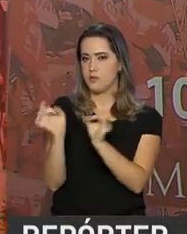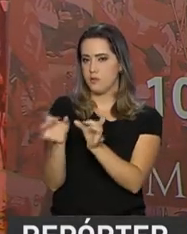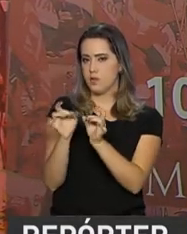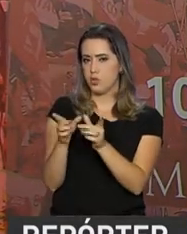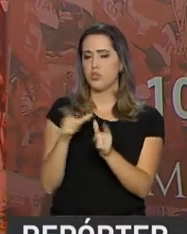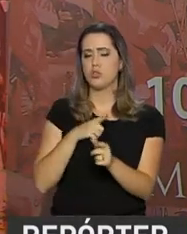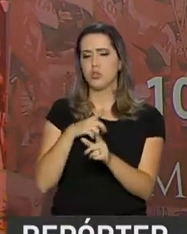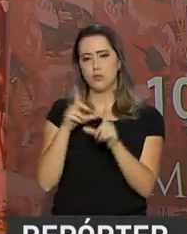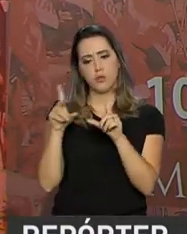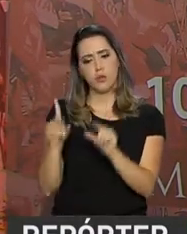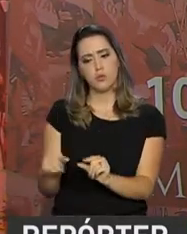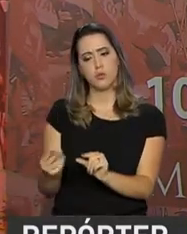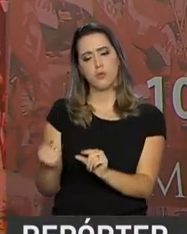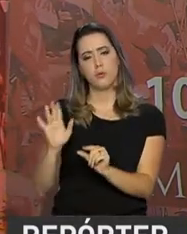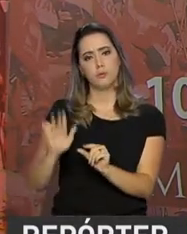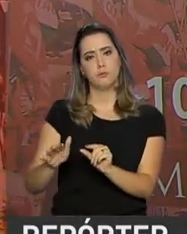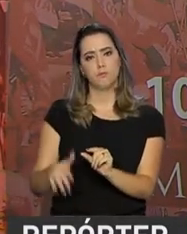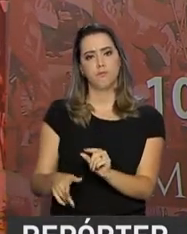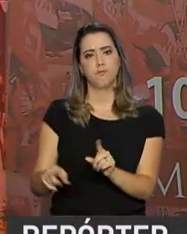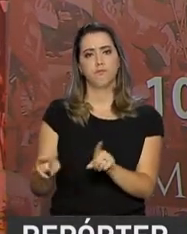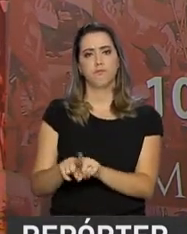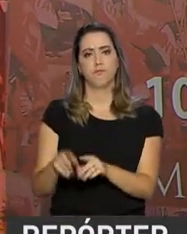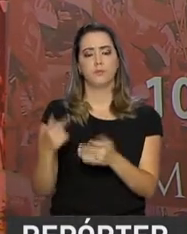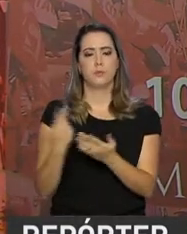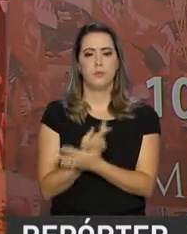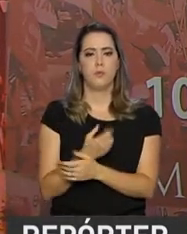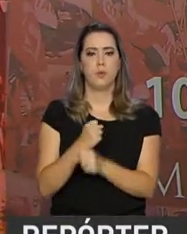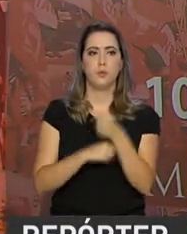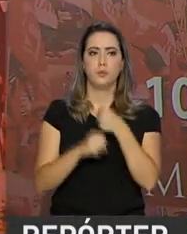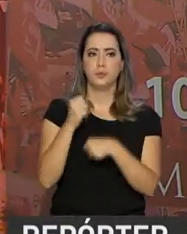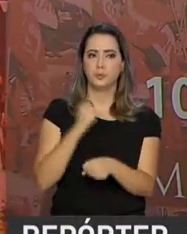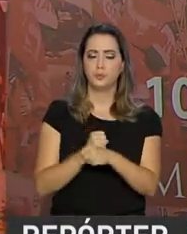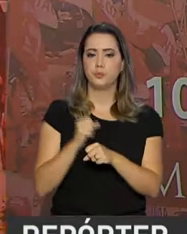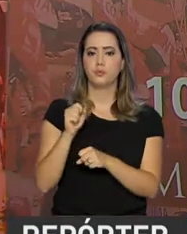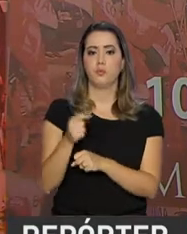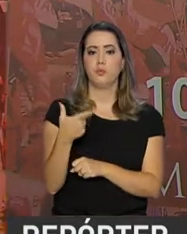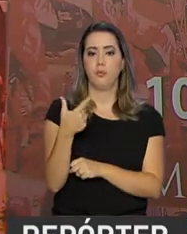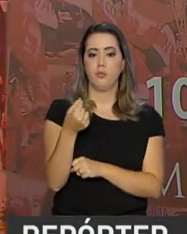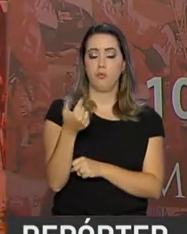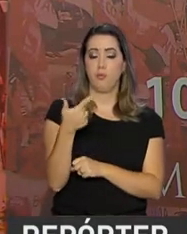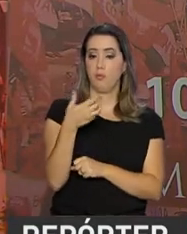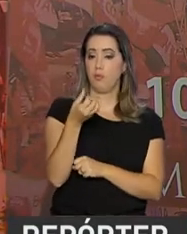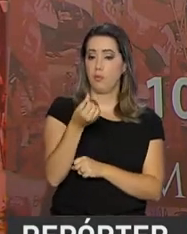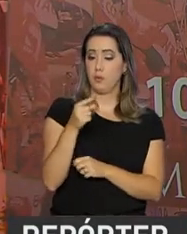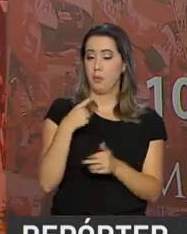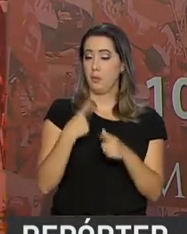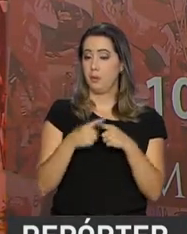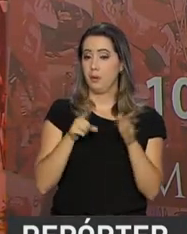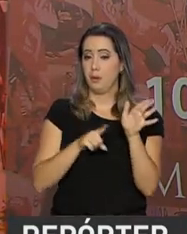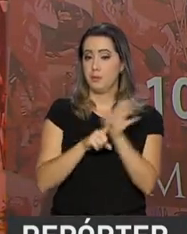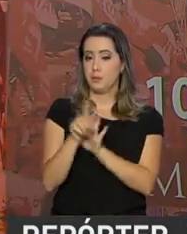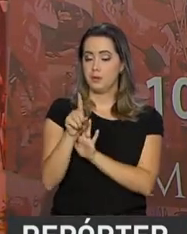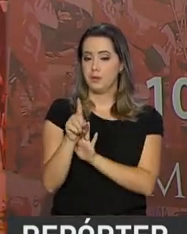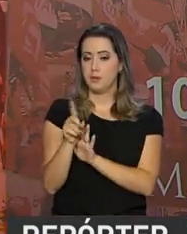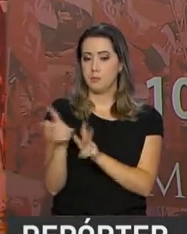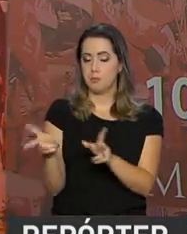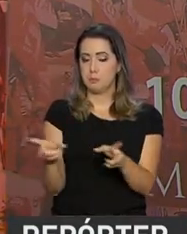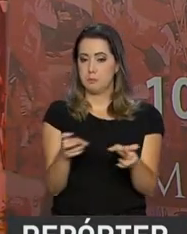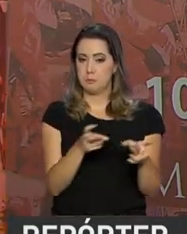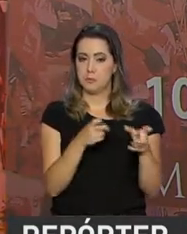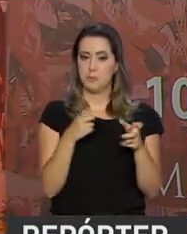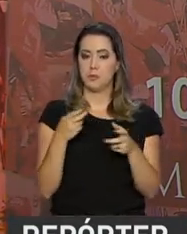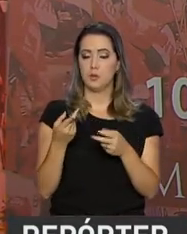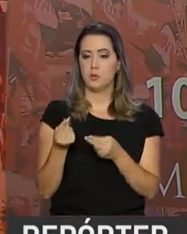ocorridos no final do ano de 2016, porque a pesquisa captou os preços de